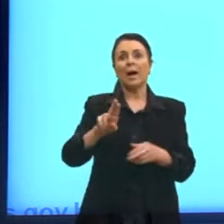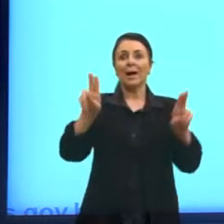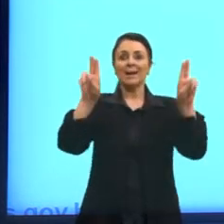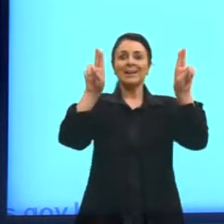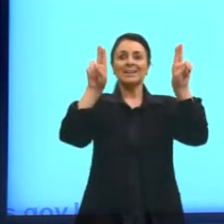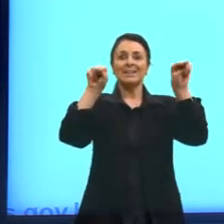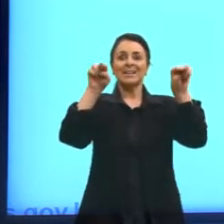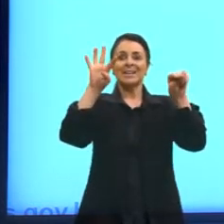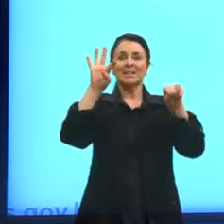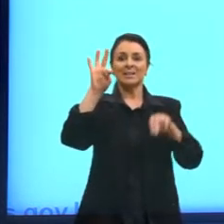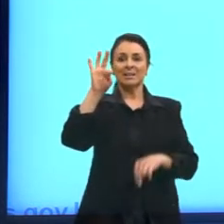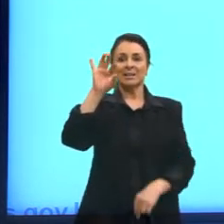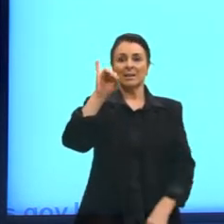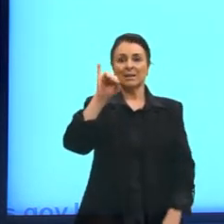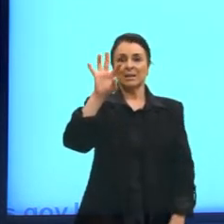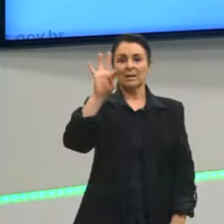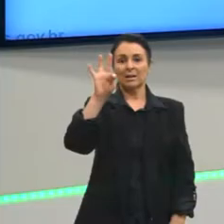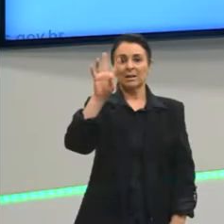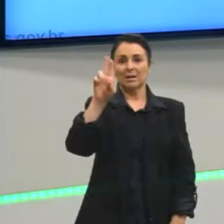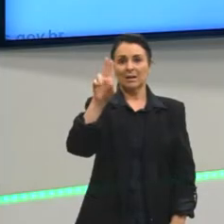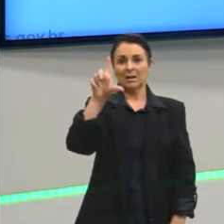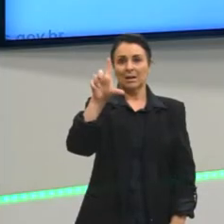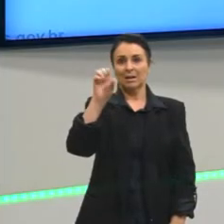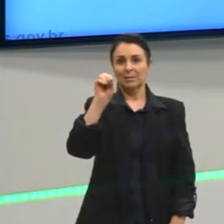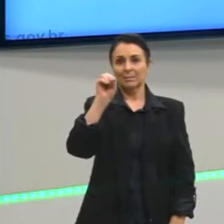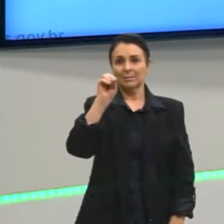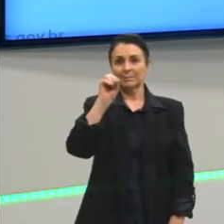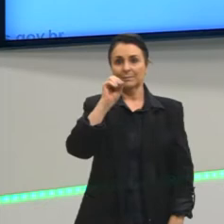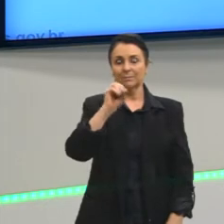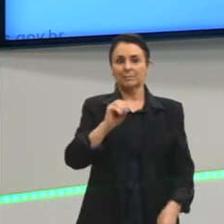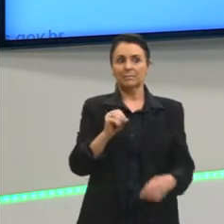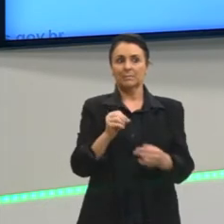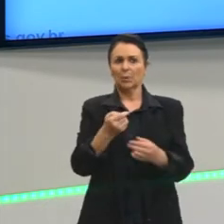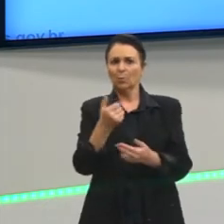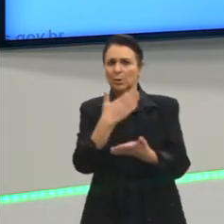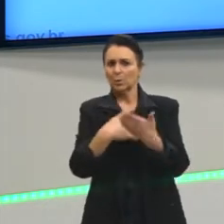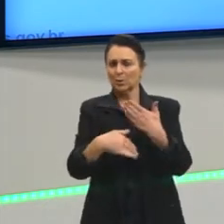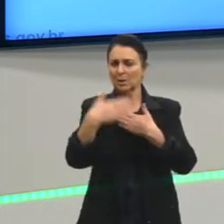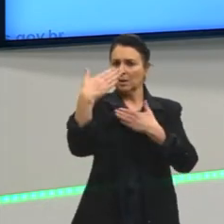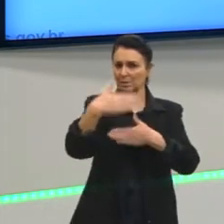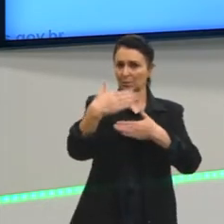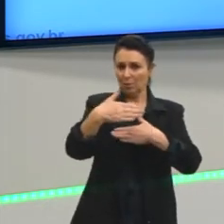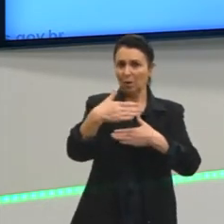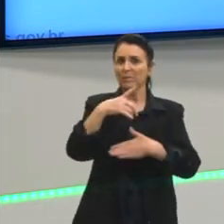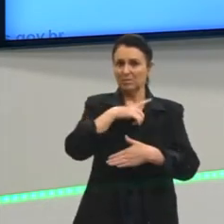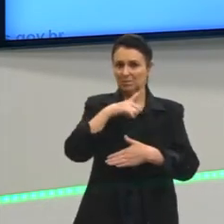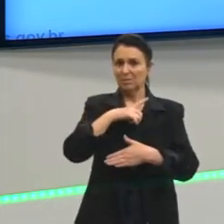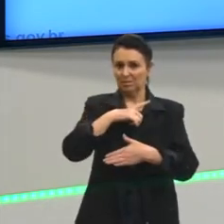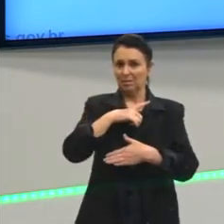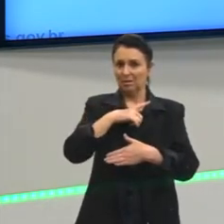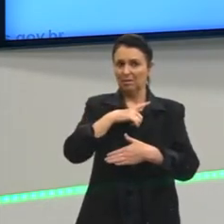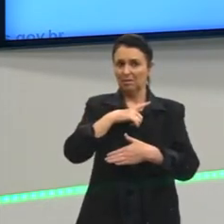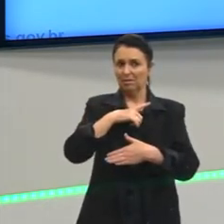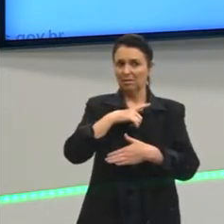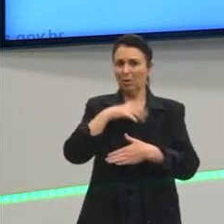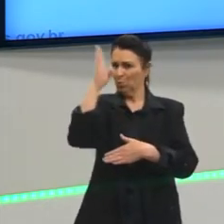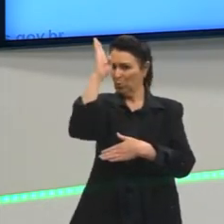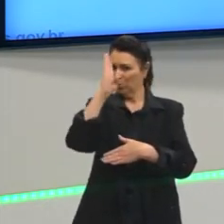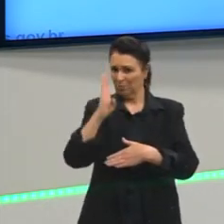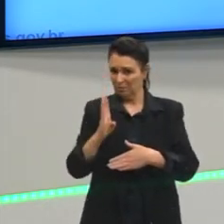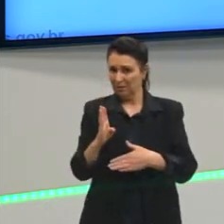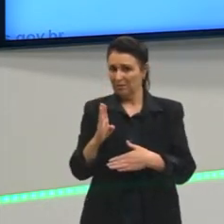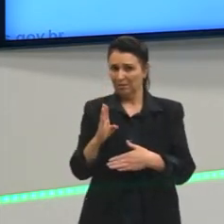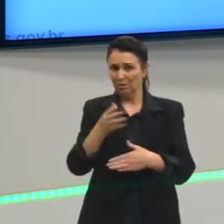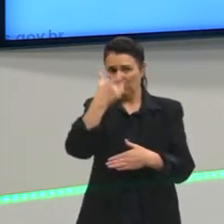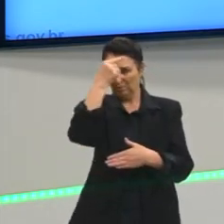Na maioria das provas que existem aí, Brasil afora, é necessário colocar título na redação. E